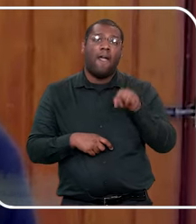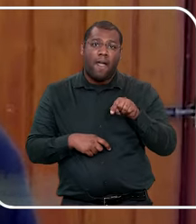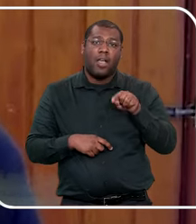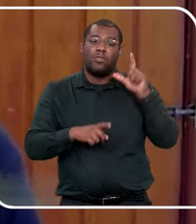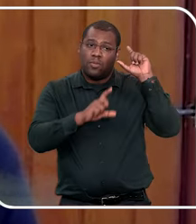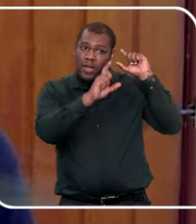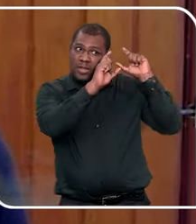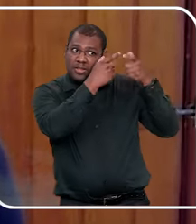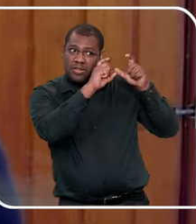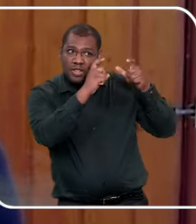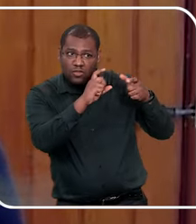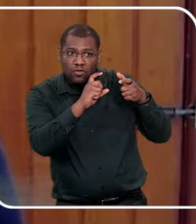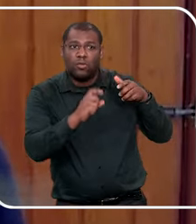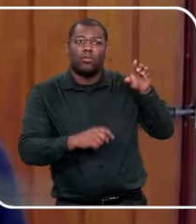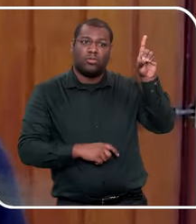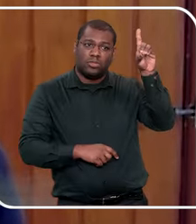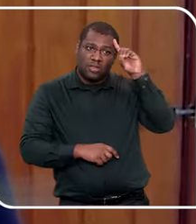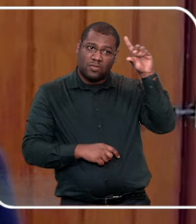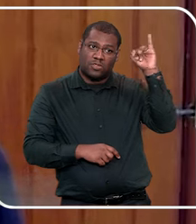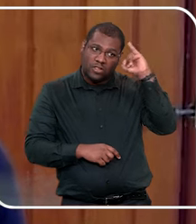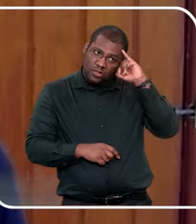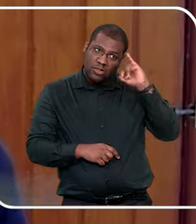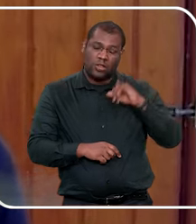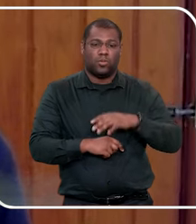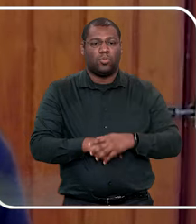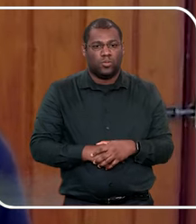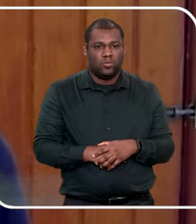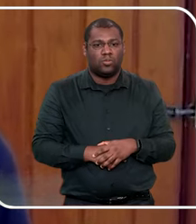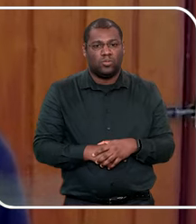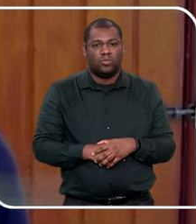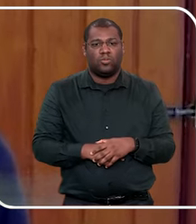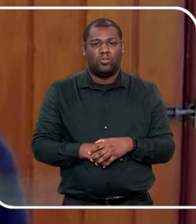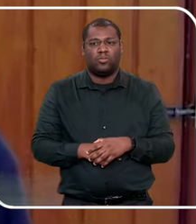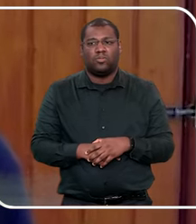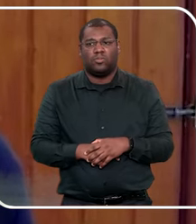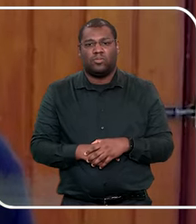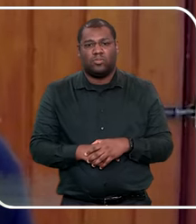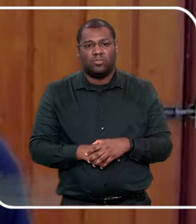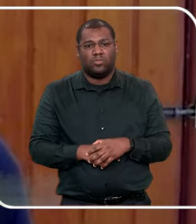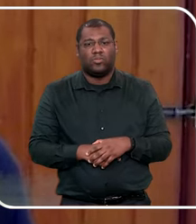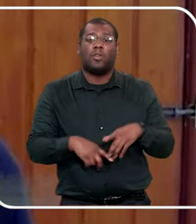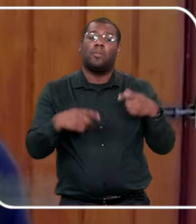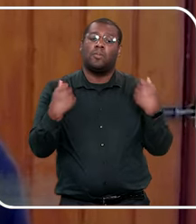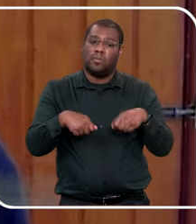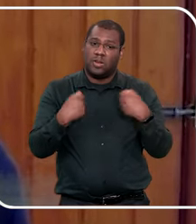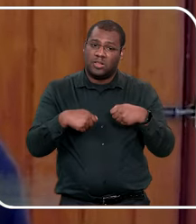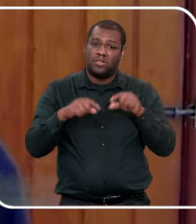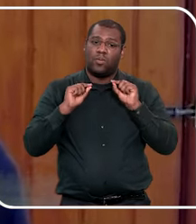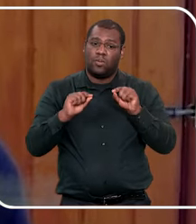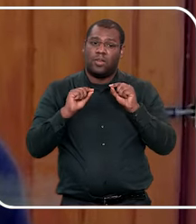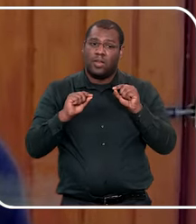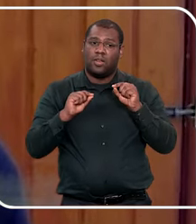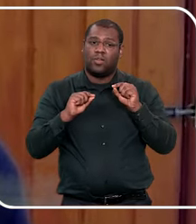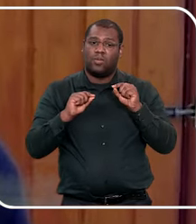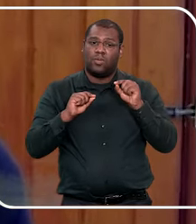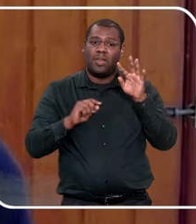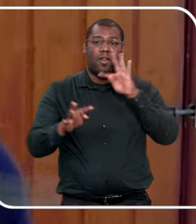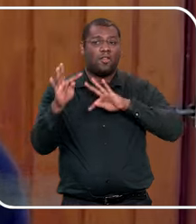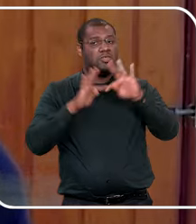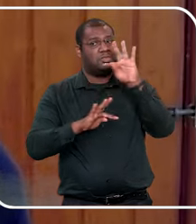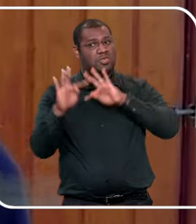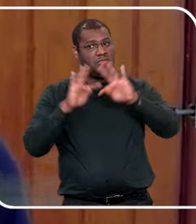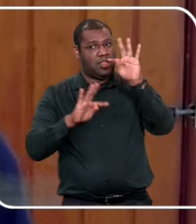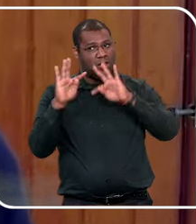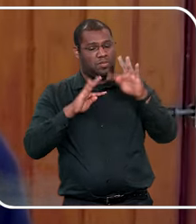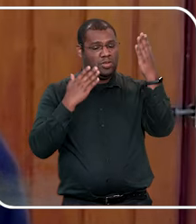E muitos pedófilos não se tornam abusadores, eles procuram tratamento, já, já, eu vi um documentário